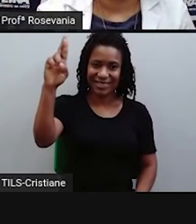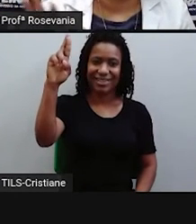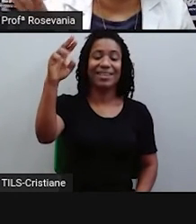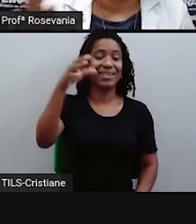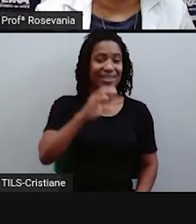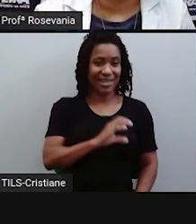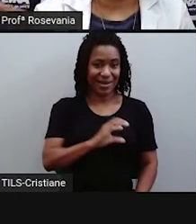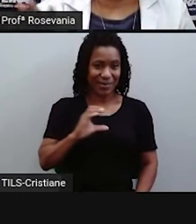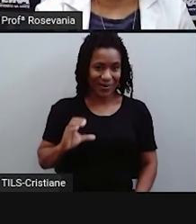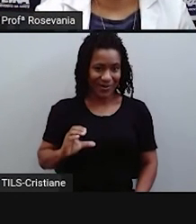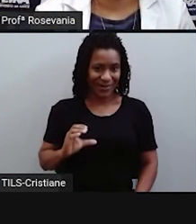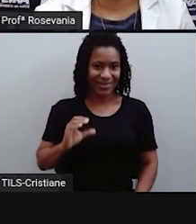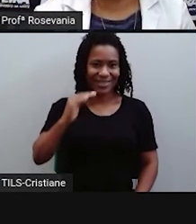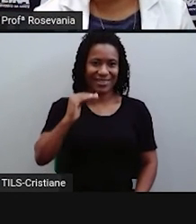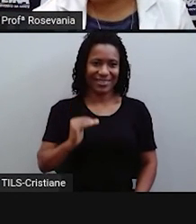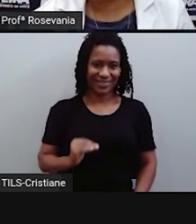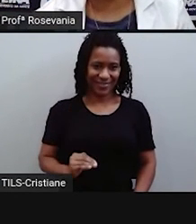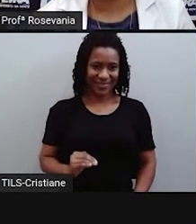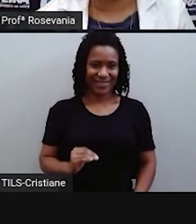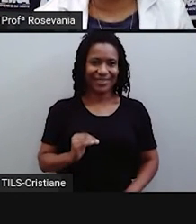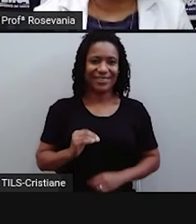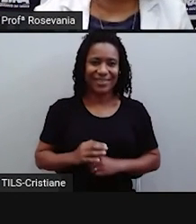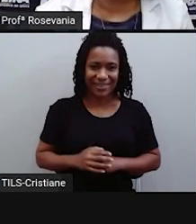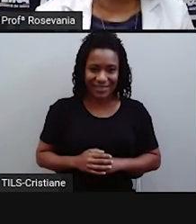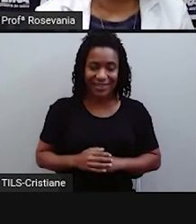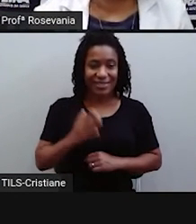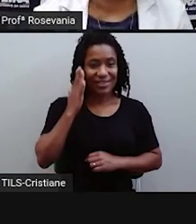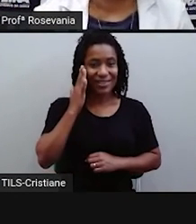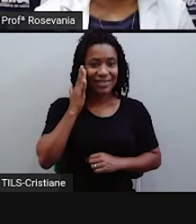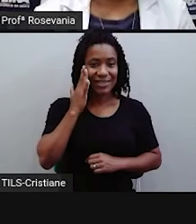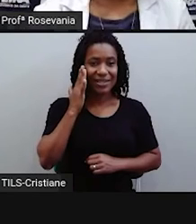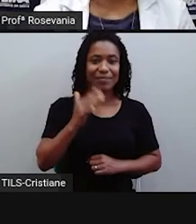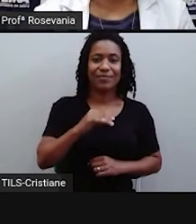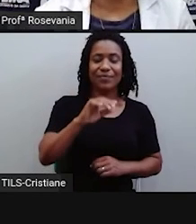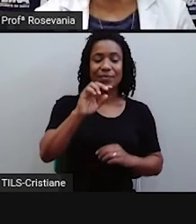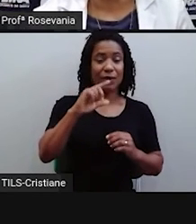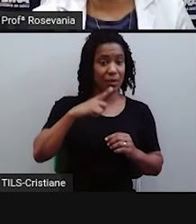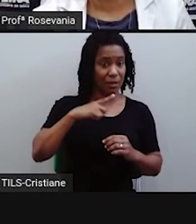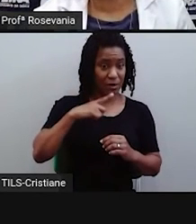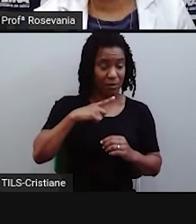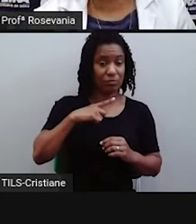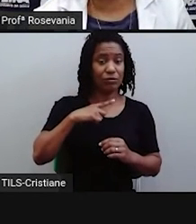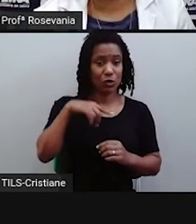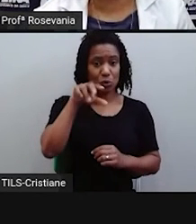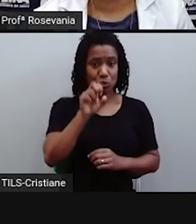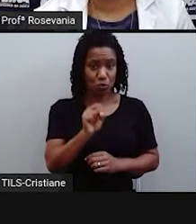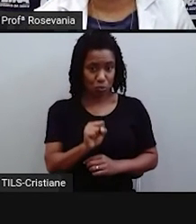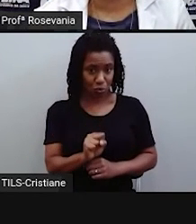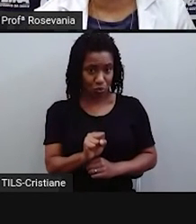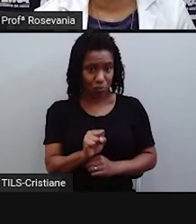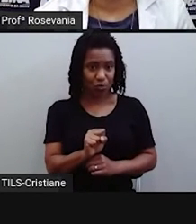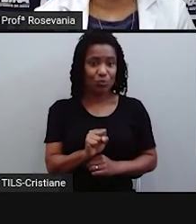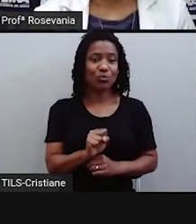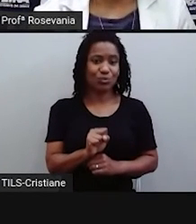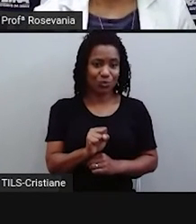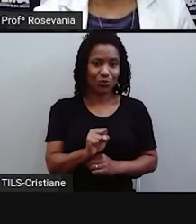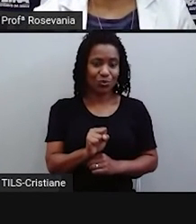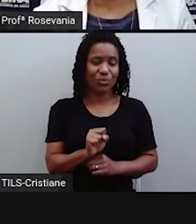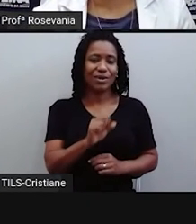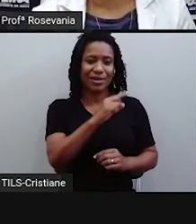fica embaixo. Então vocês já sabem as linhas do Hemisfério Sul, que é essas que a gente estuda mais por conta da nossa localização.